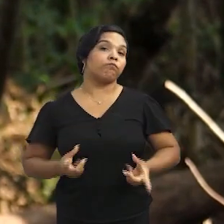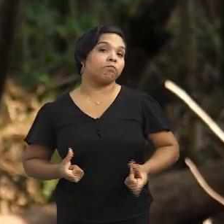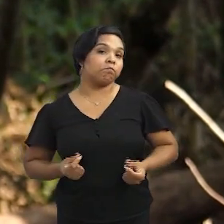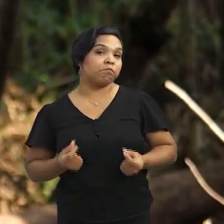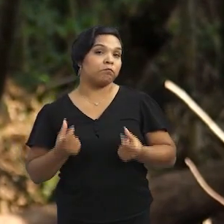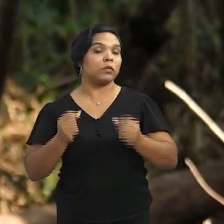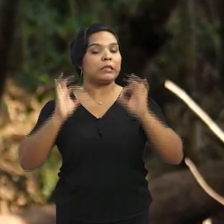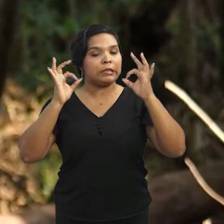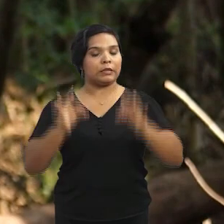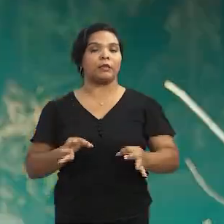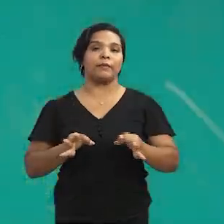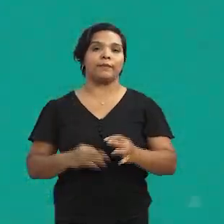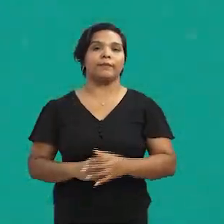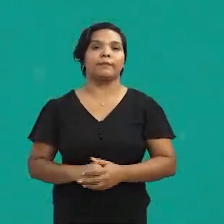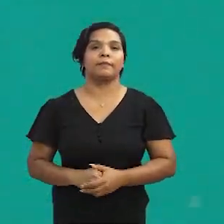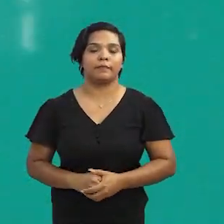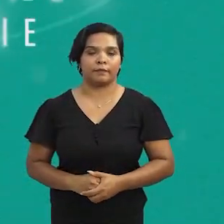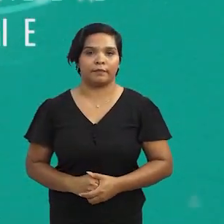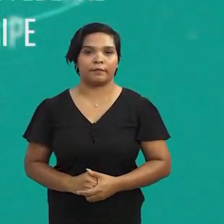com mais exatidão.